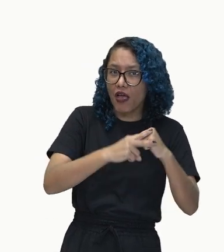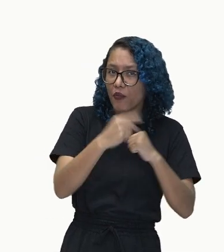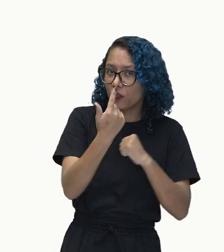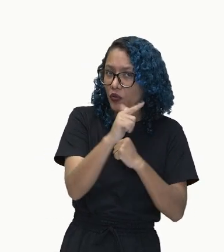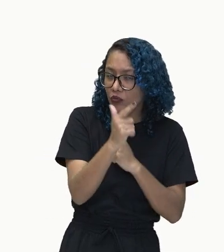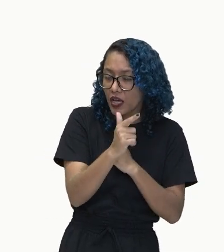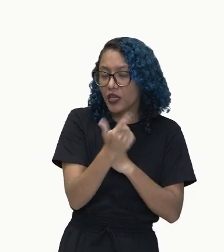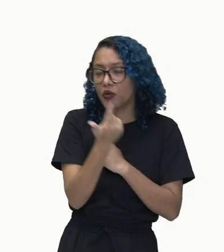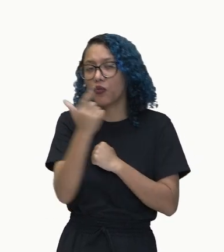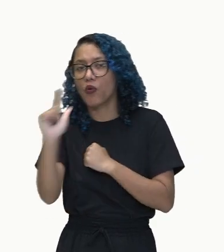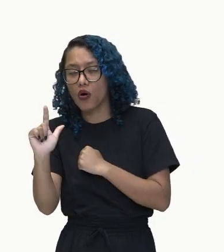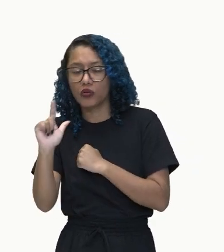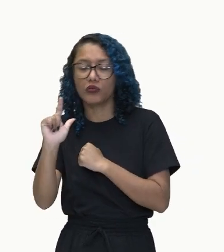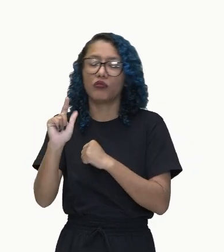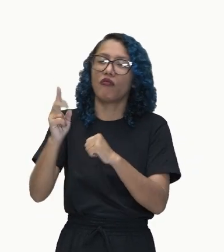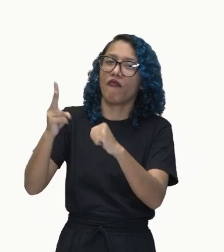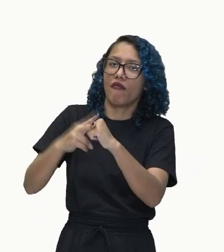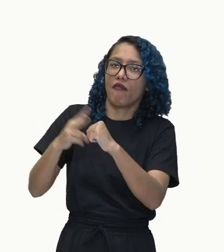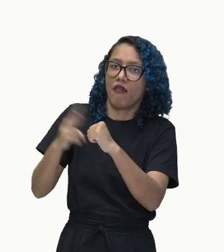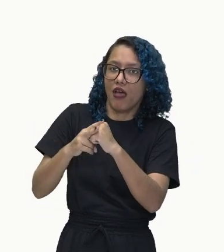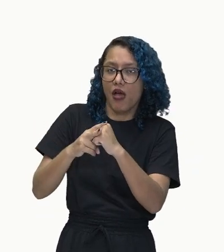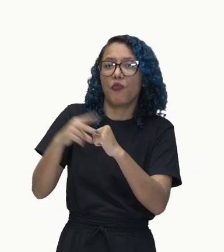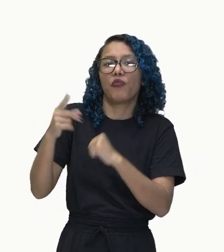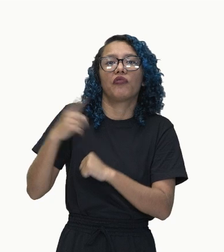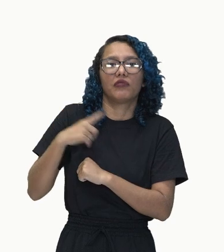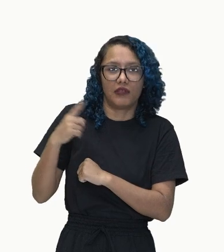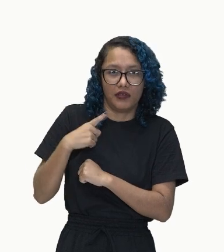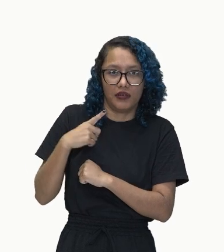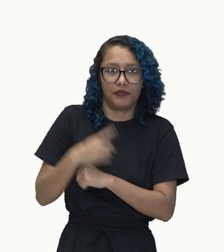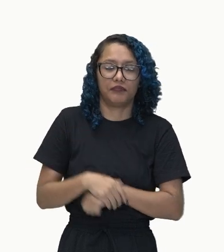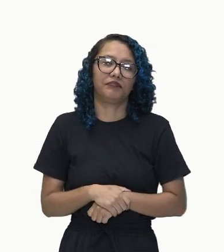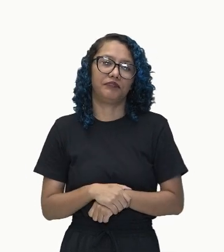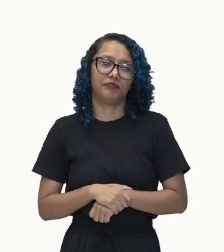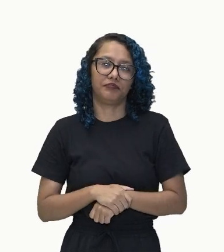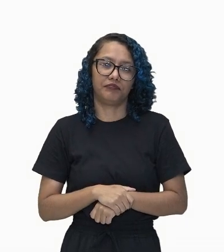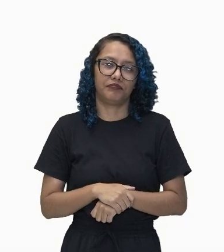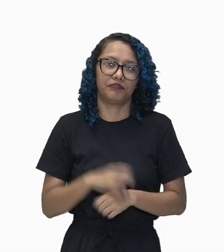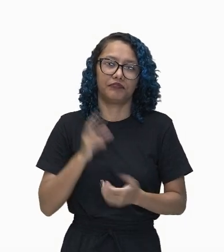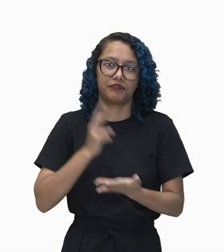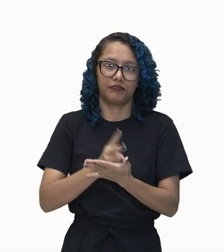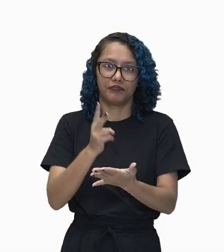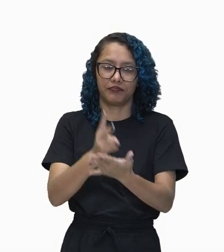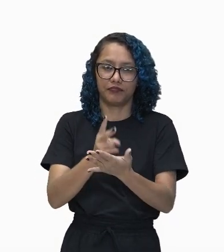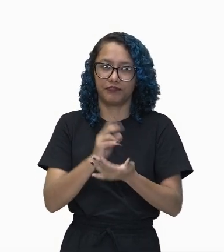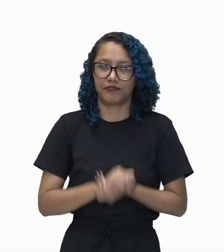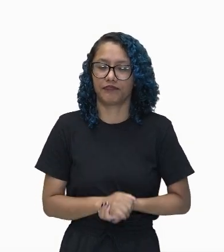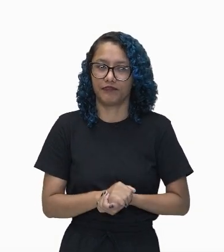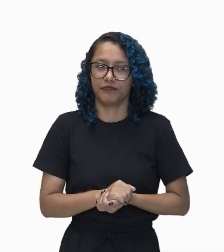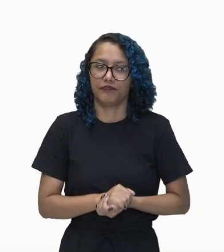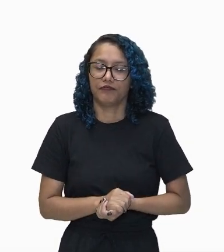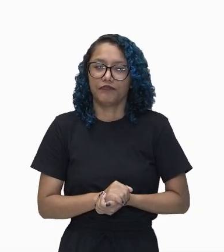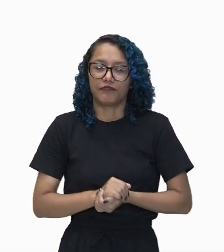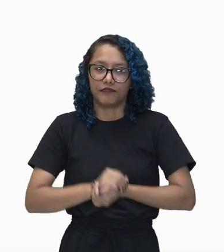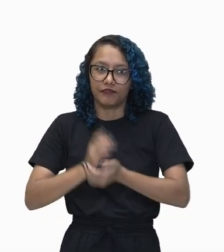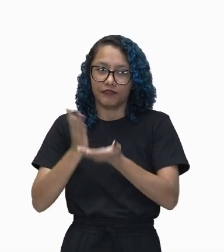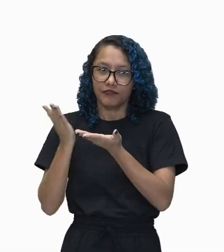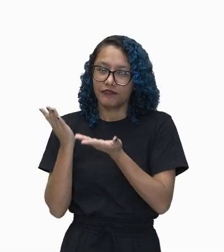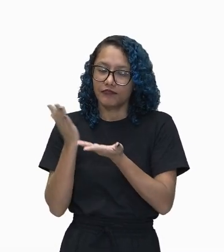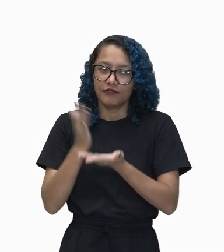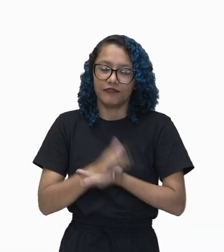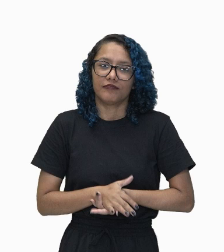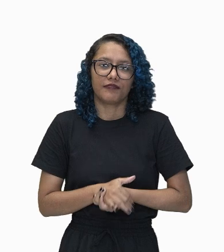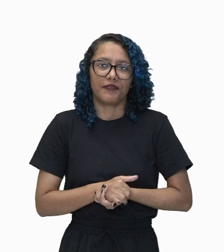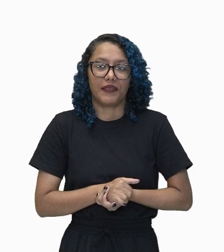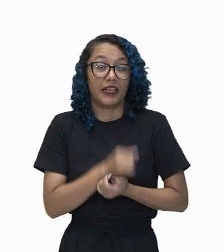Muito bem. Então vamos prosseguindo aí com as nossas informações. Então observe aí. Olha só. As informações que nós trouxemos para você.